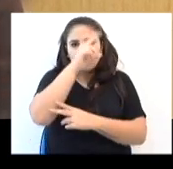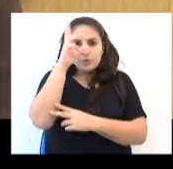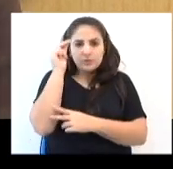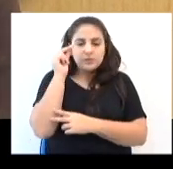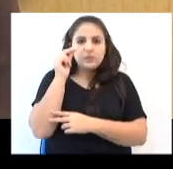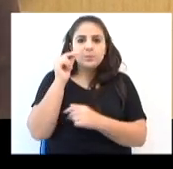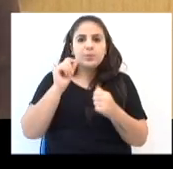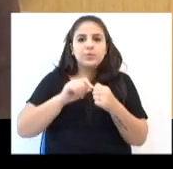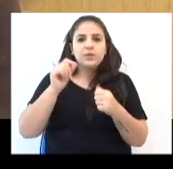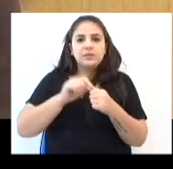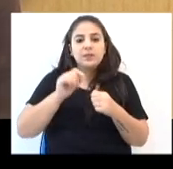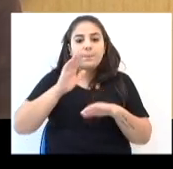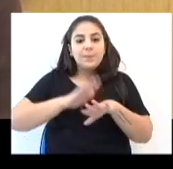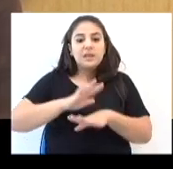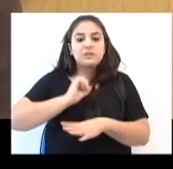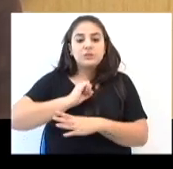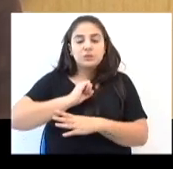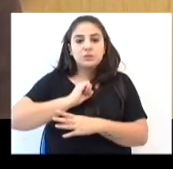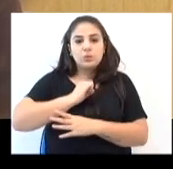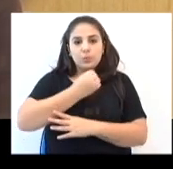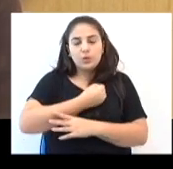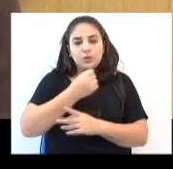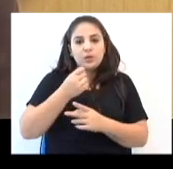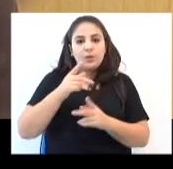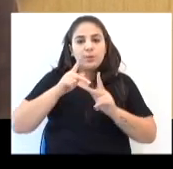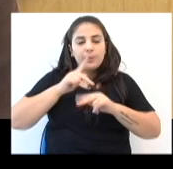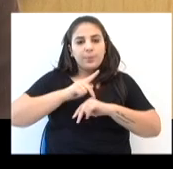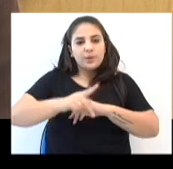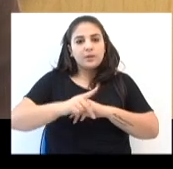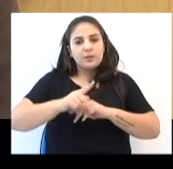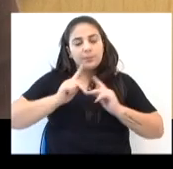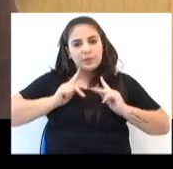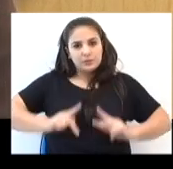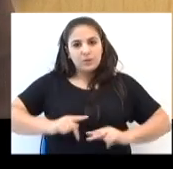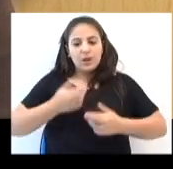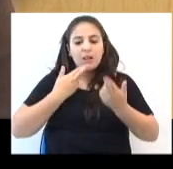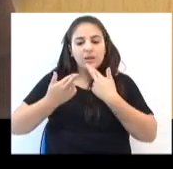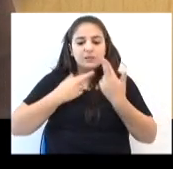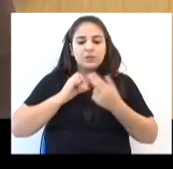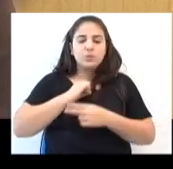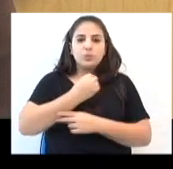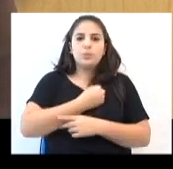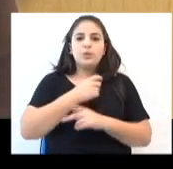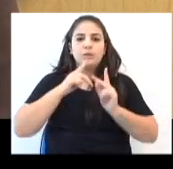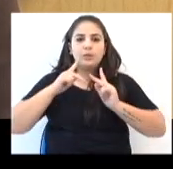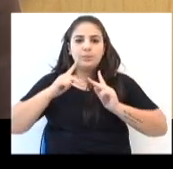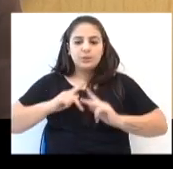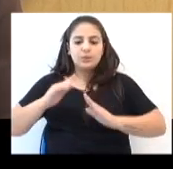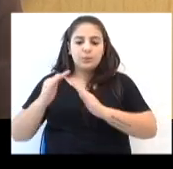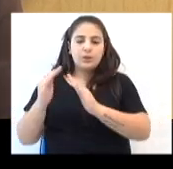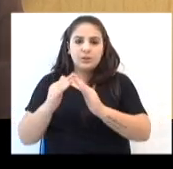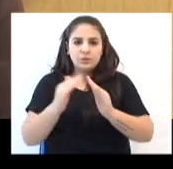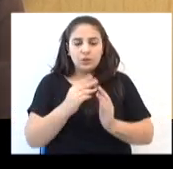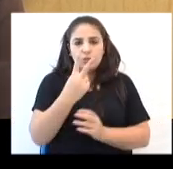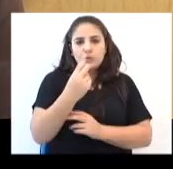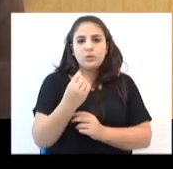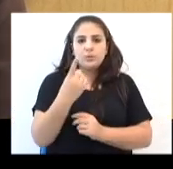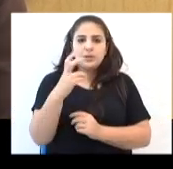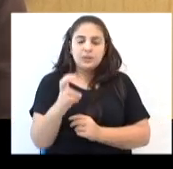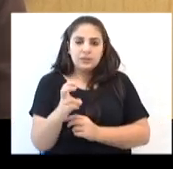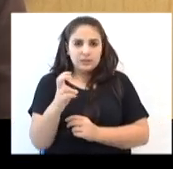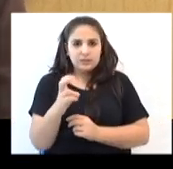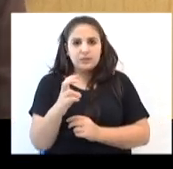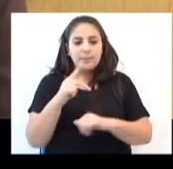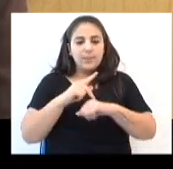o município que mobilizar o maior número de pessoas em relação ao número de habitantes. Em 2015, Passo